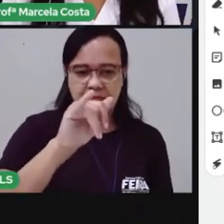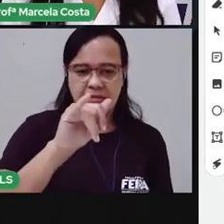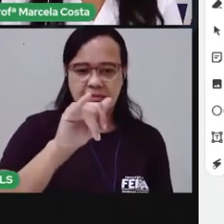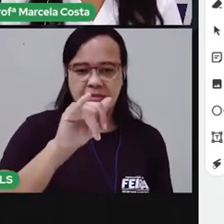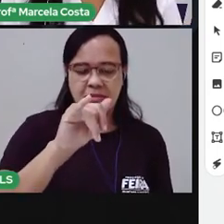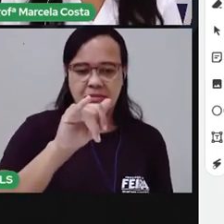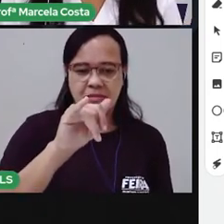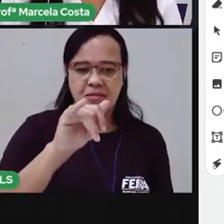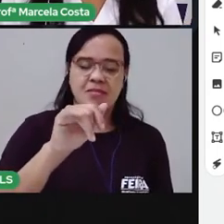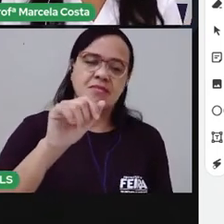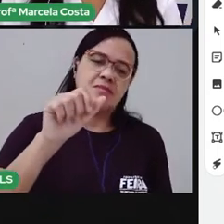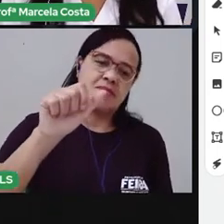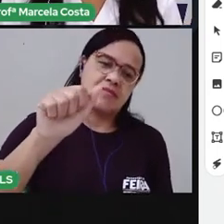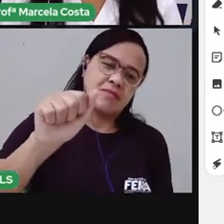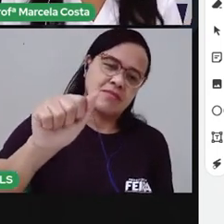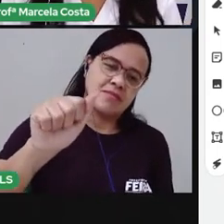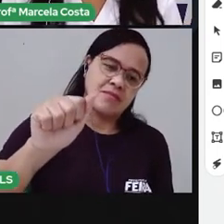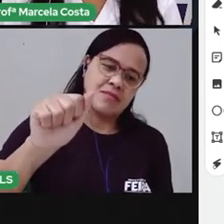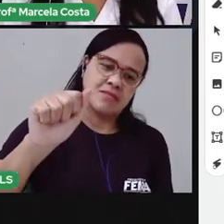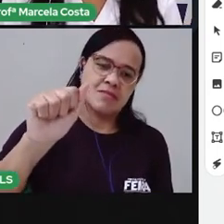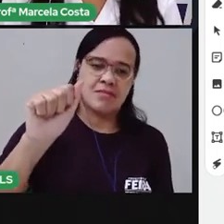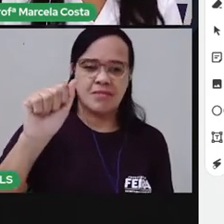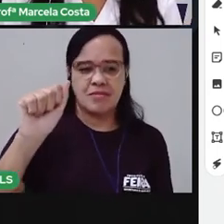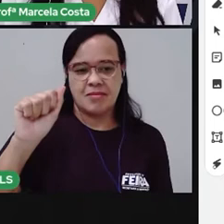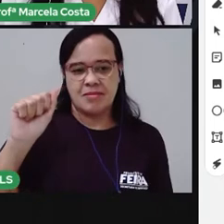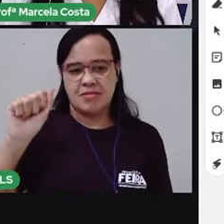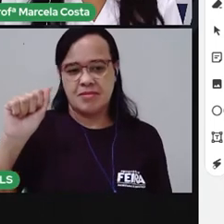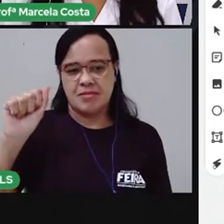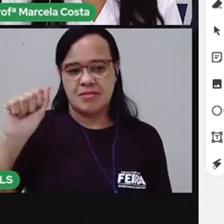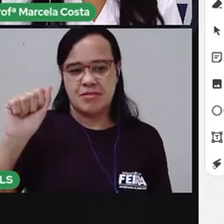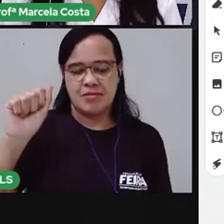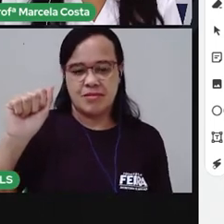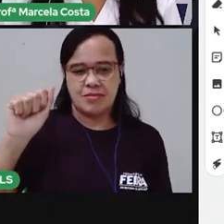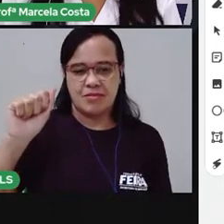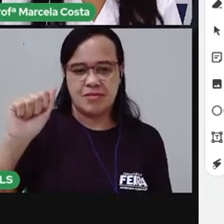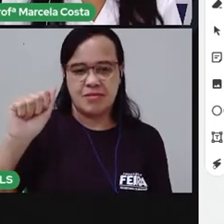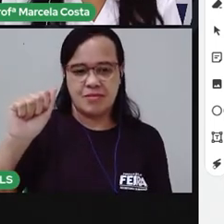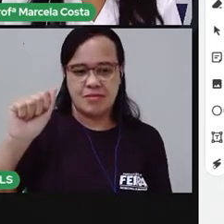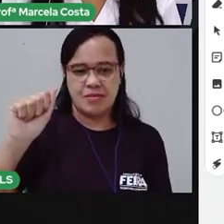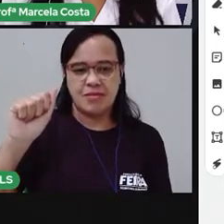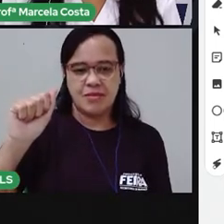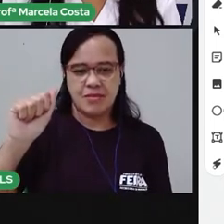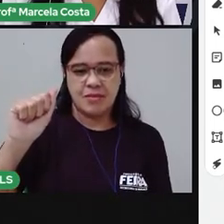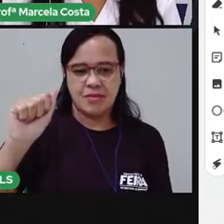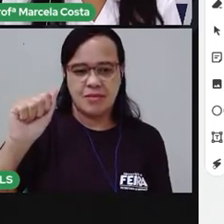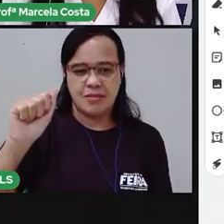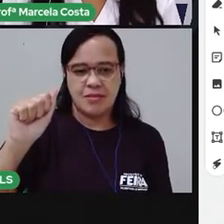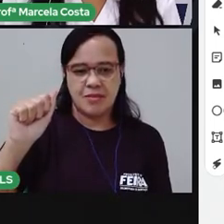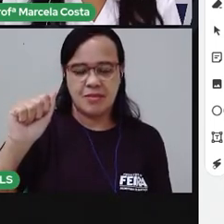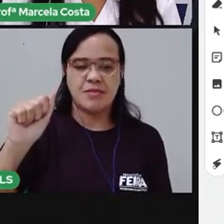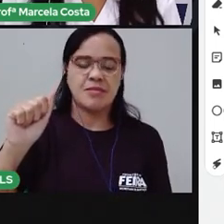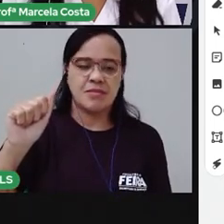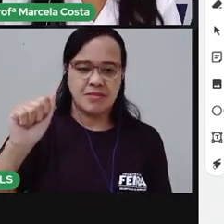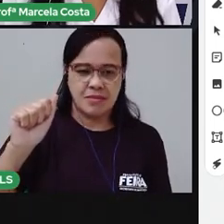Agora vamos pra letra A. Subiu. Desceu. Um tracinho aqui no meio. Letra